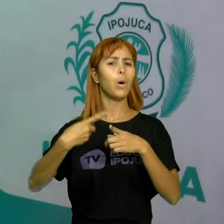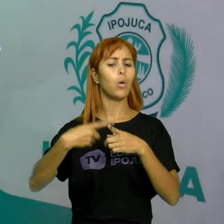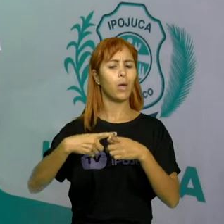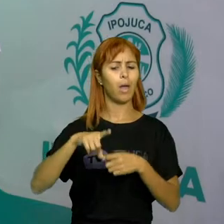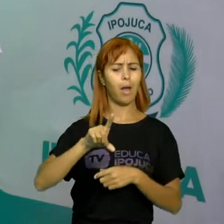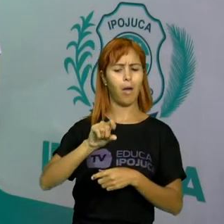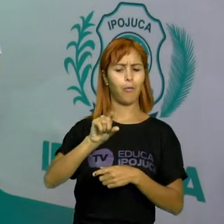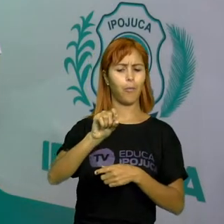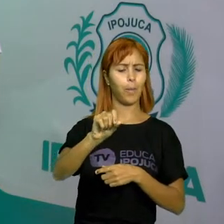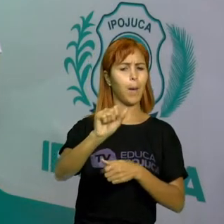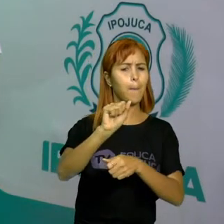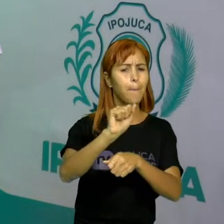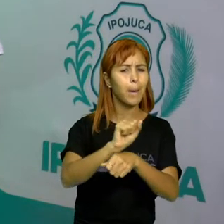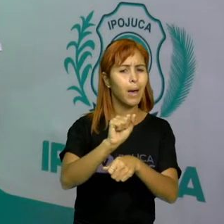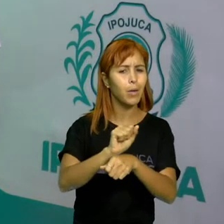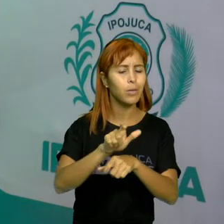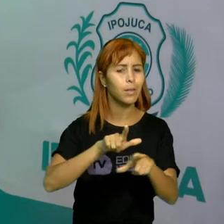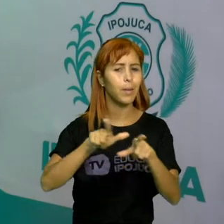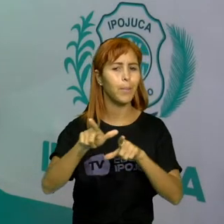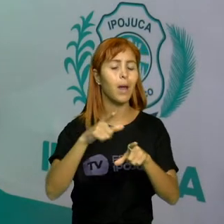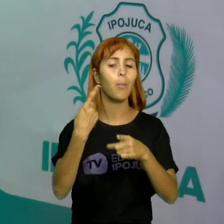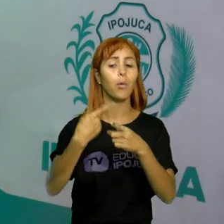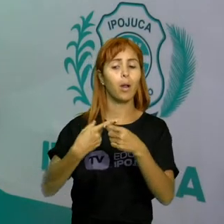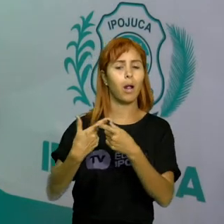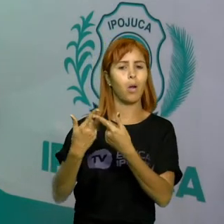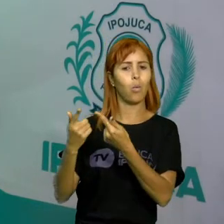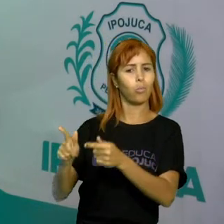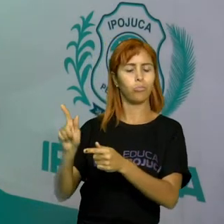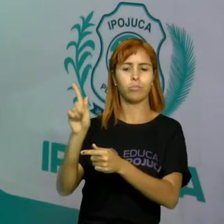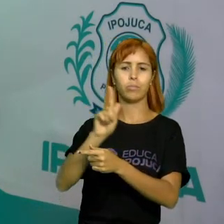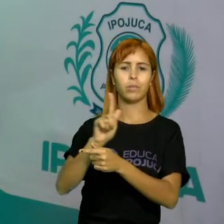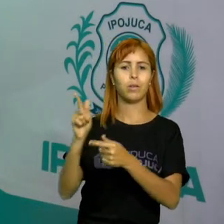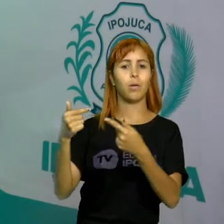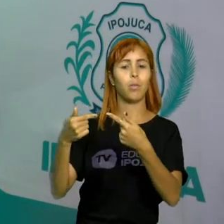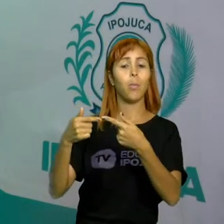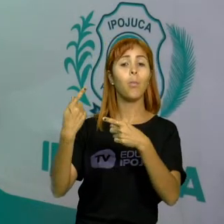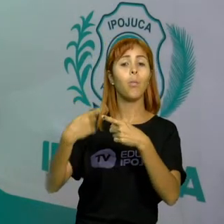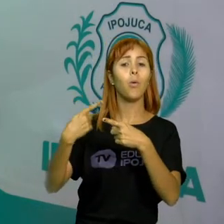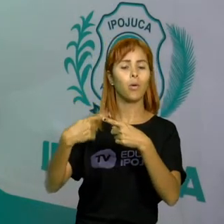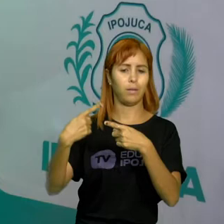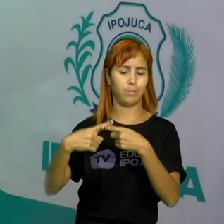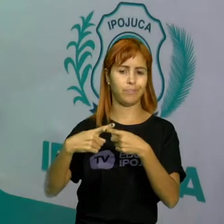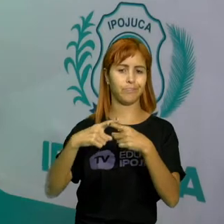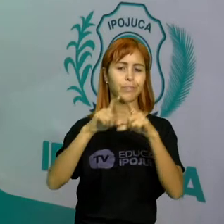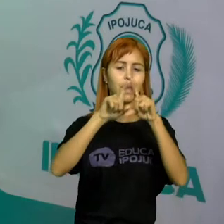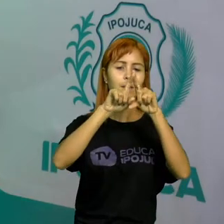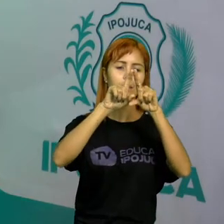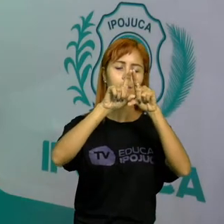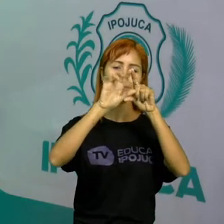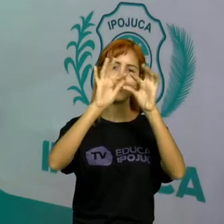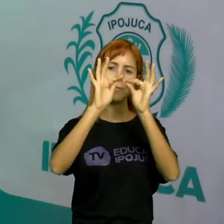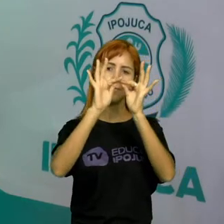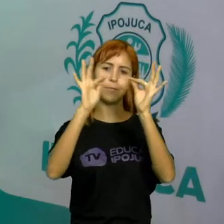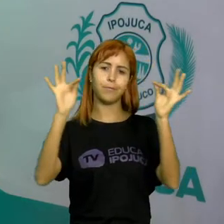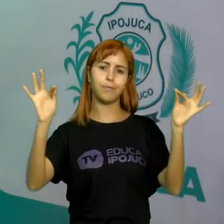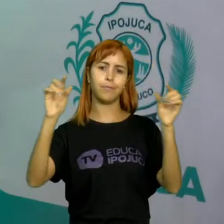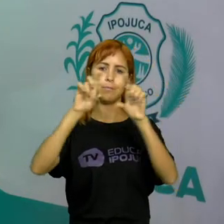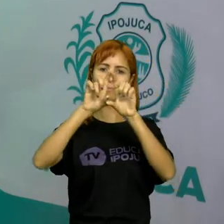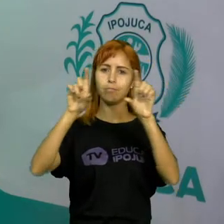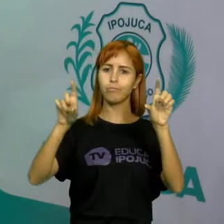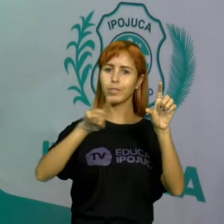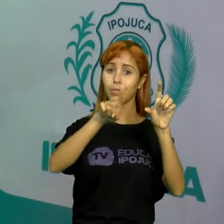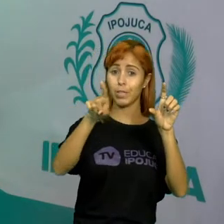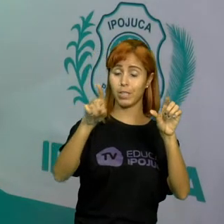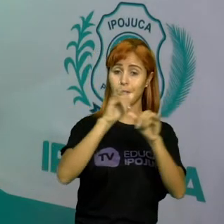formiga parou de trabalhar? Que era contra o princípio dela. O que é que essa partezinha, esse fragmento do texto, traz para